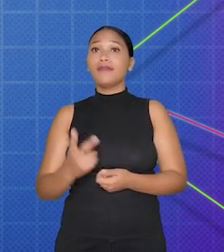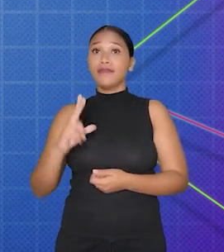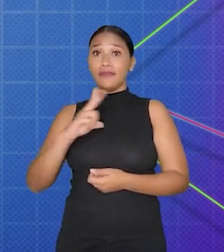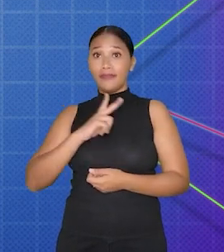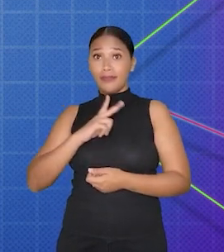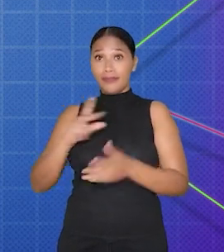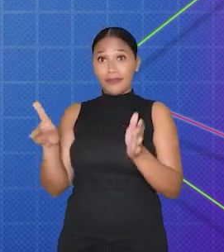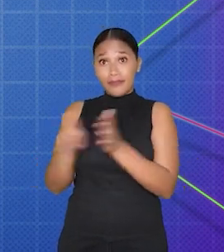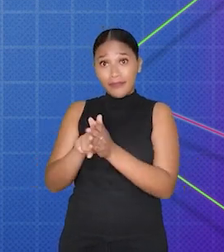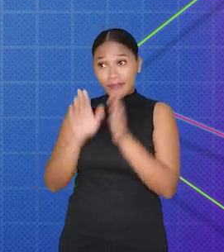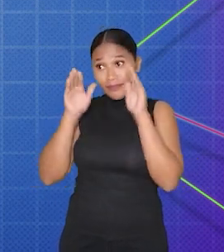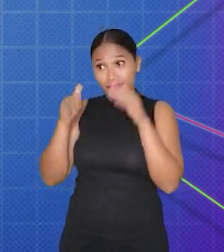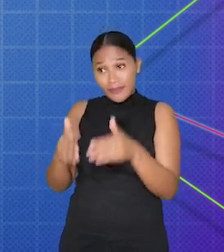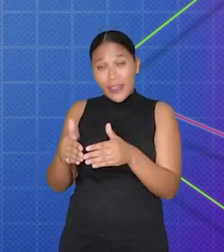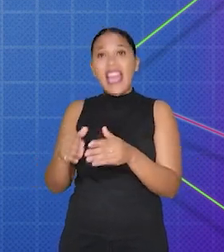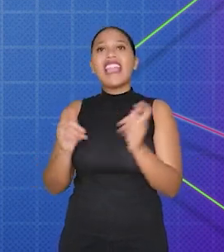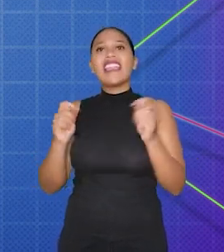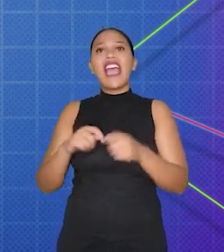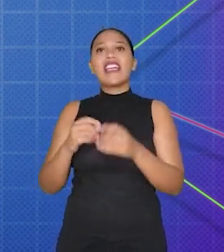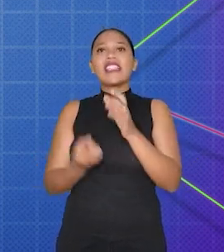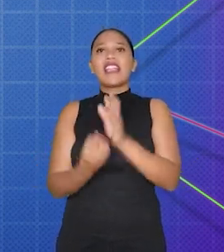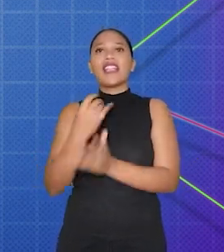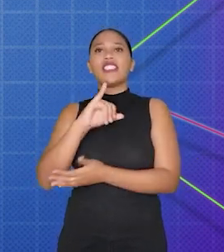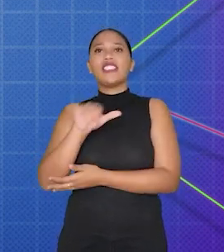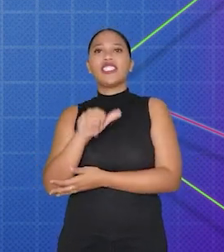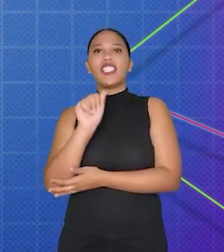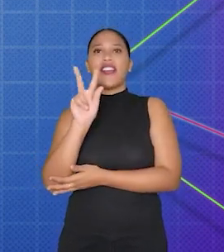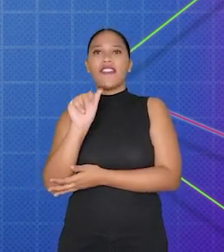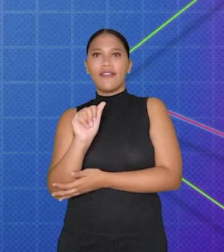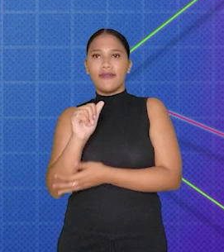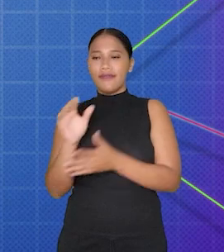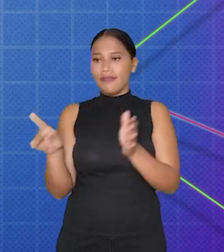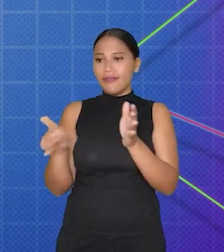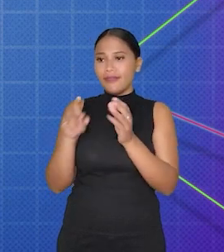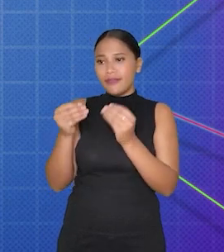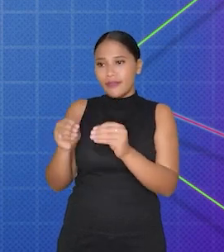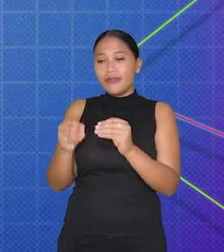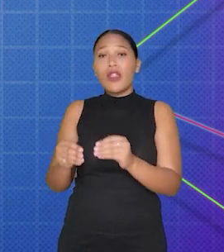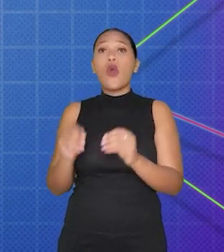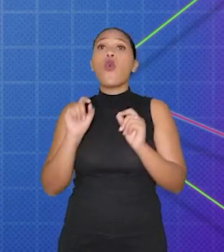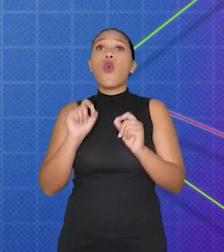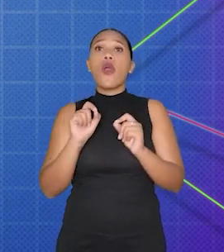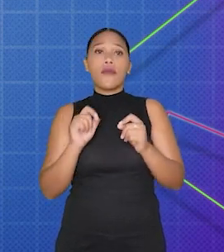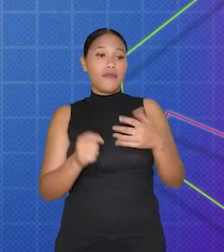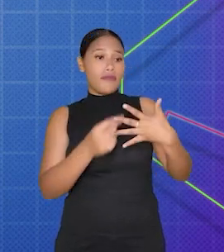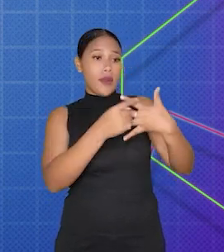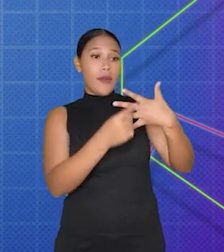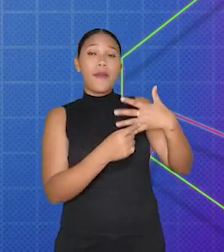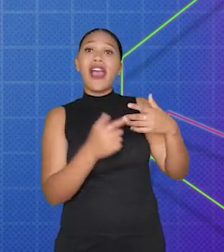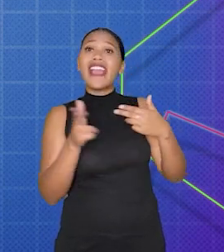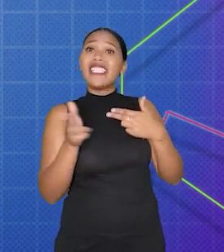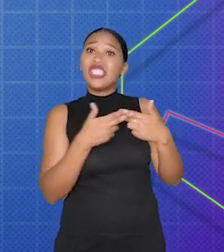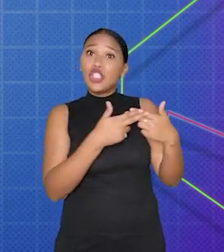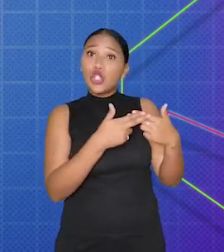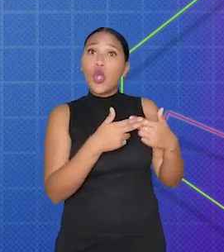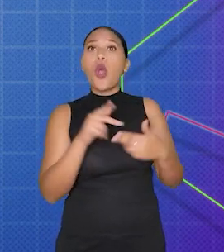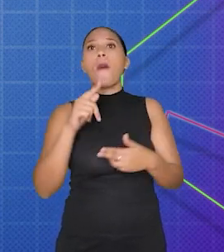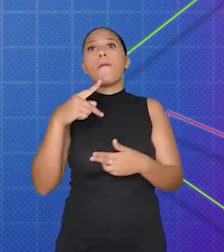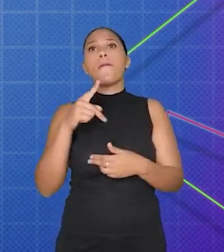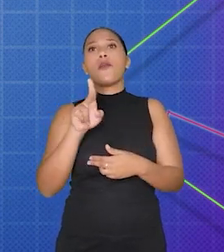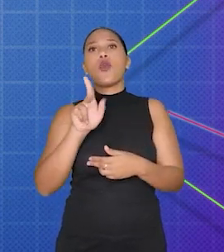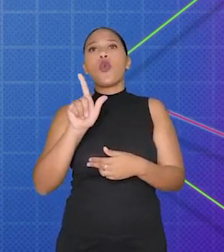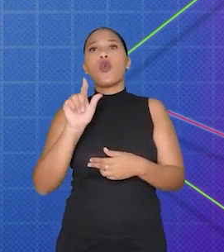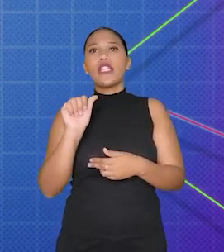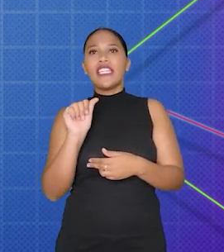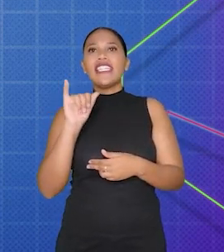personalizados podem ser criados em JavaScript e adicionados ao Construct 2 por meio da janela Plugins no editor. Essa é uma